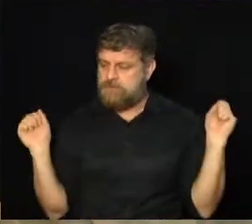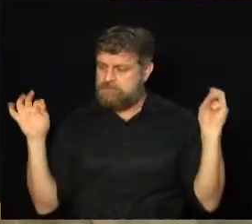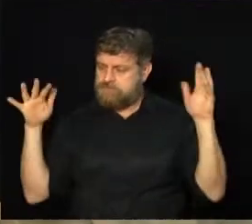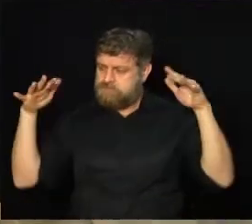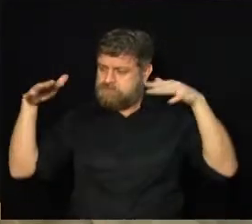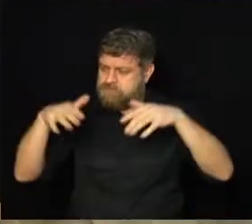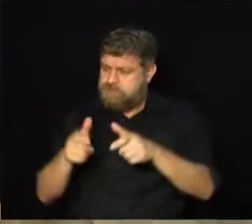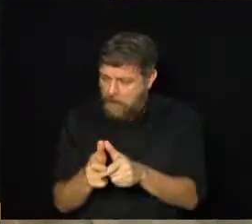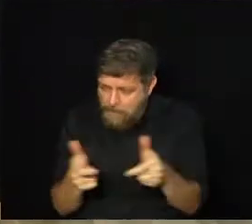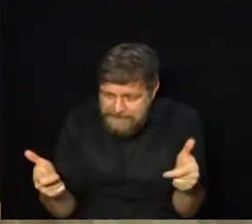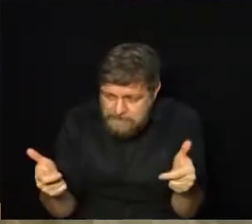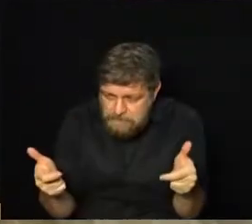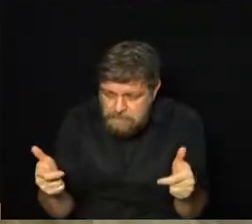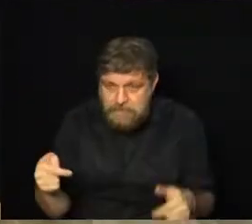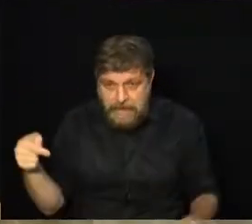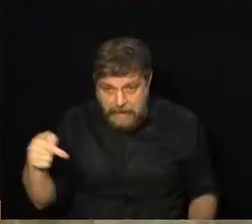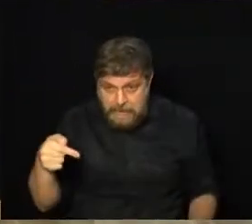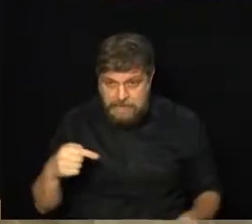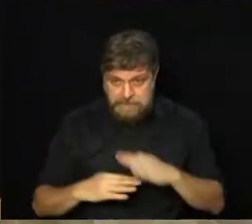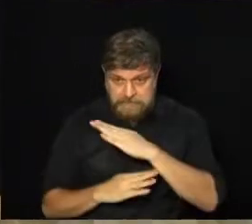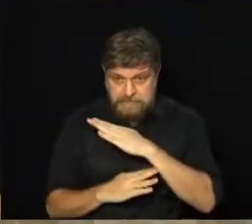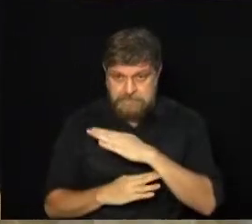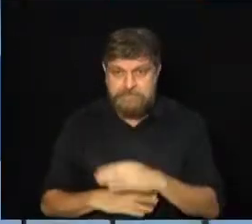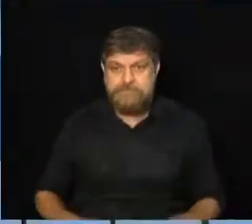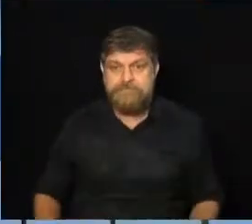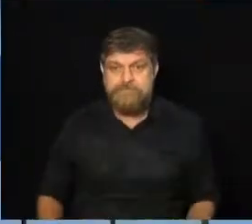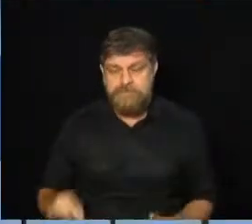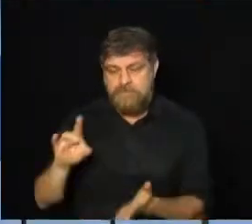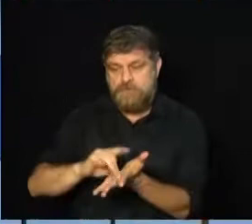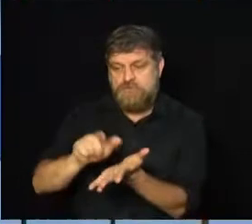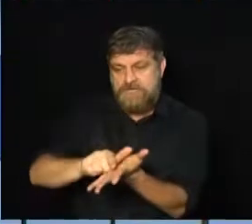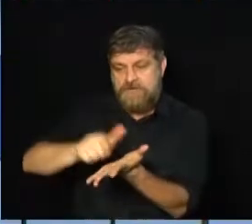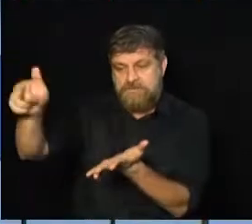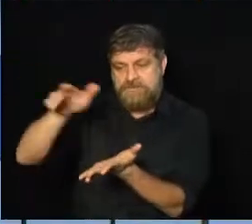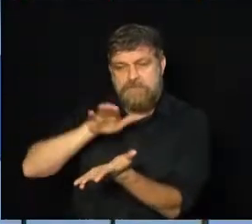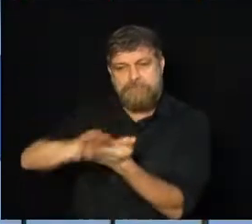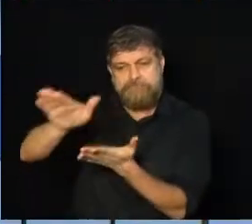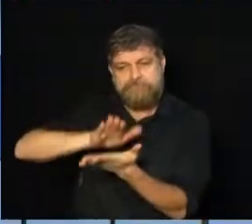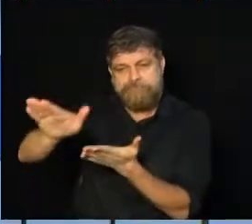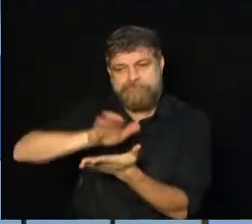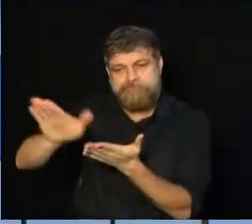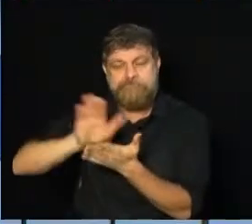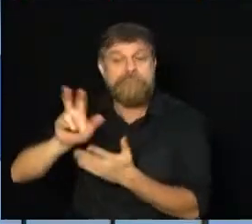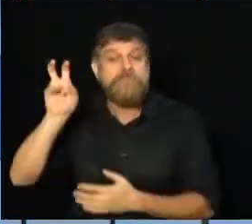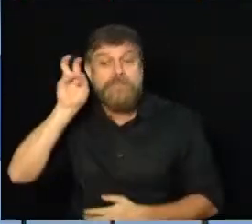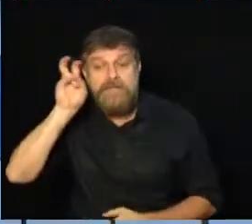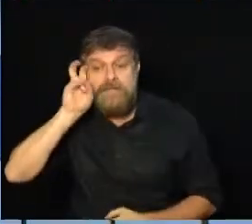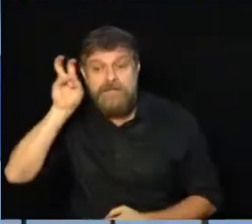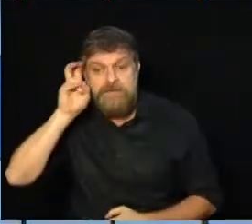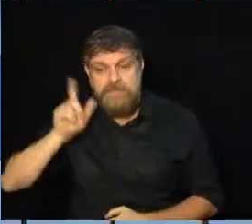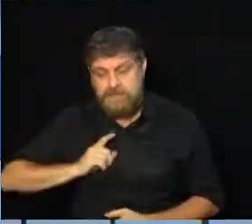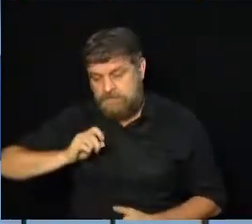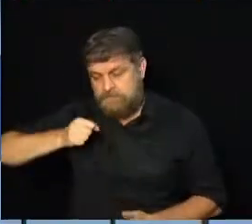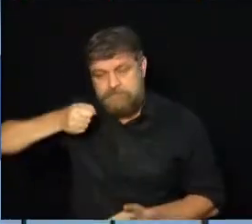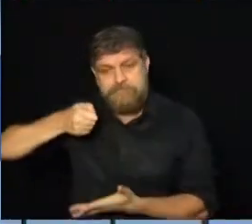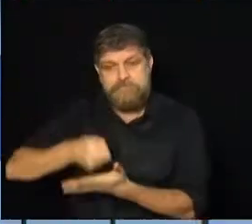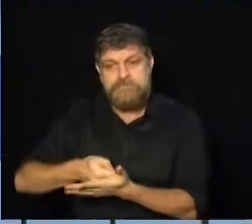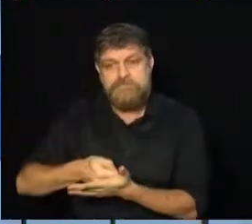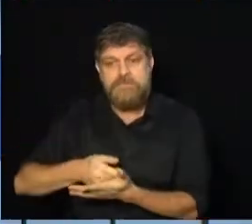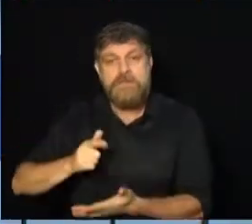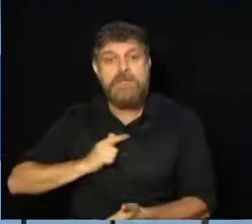aqui no plenário. A medida saiu no diário oficial desta quinta-feira e determina a